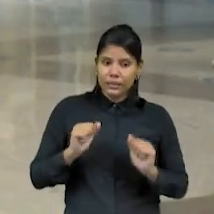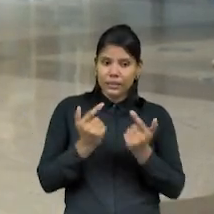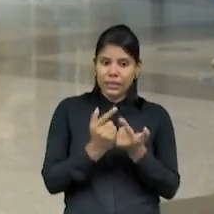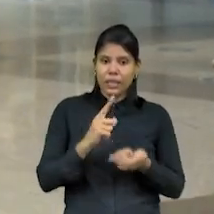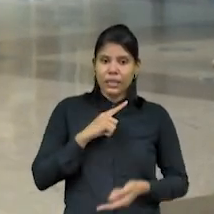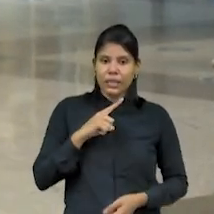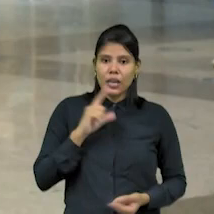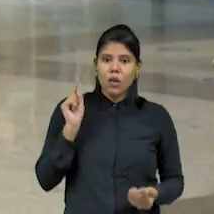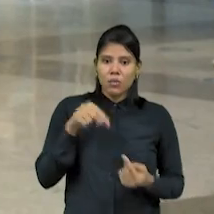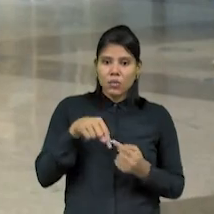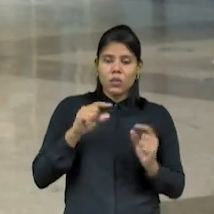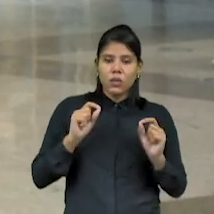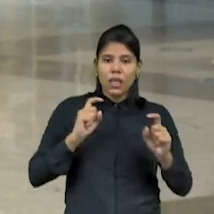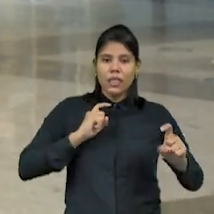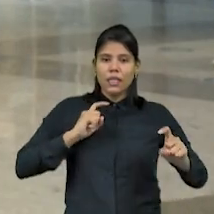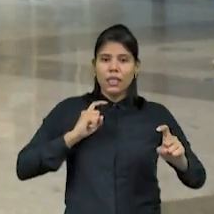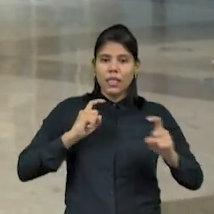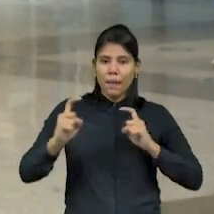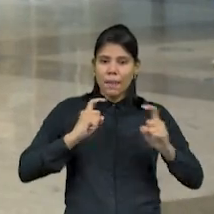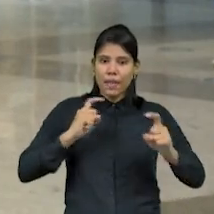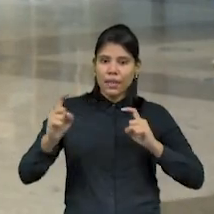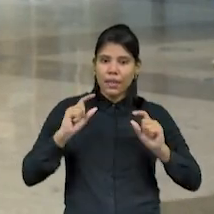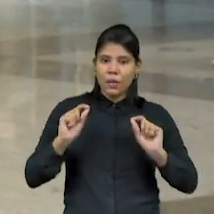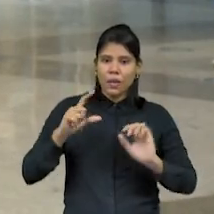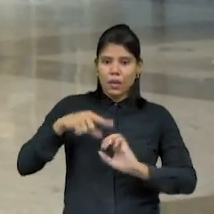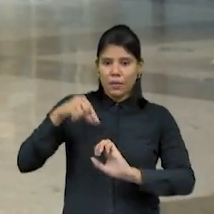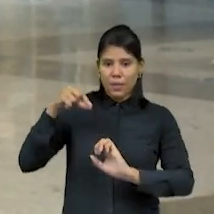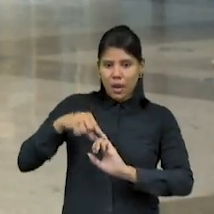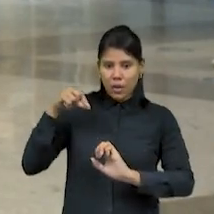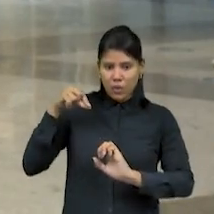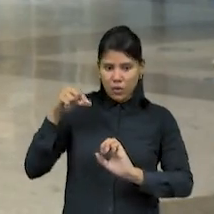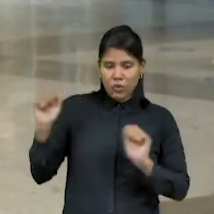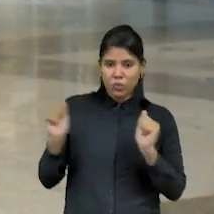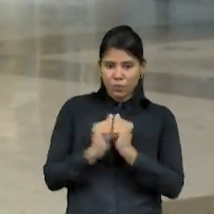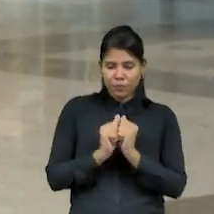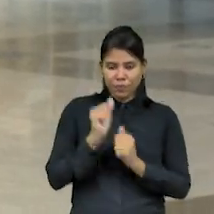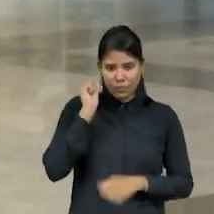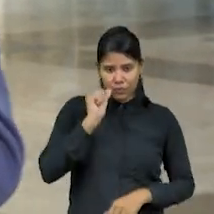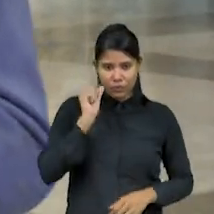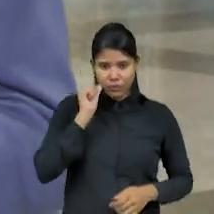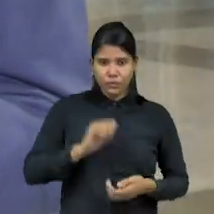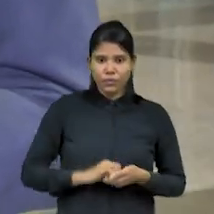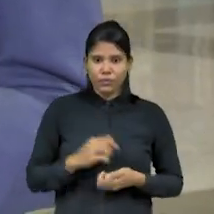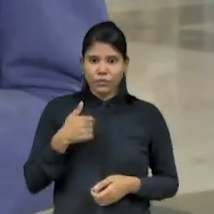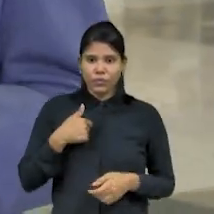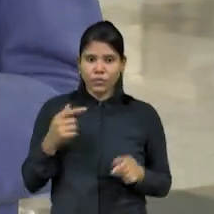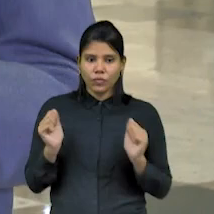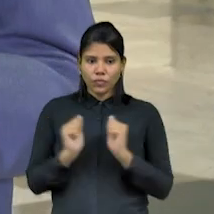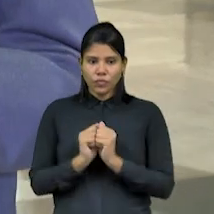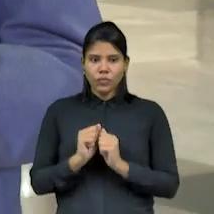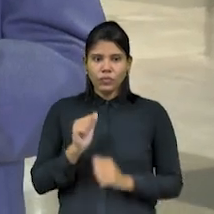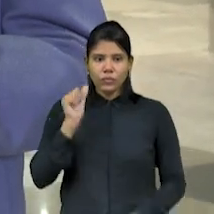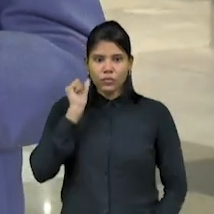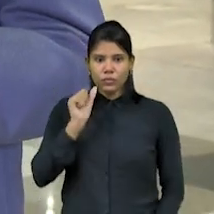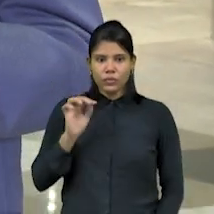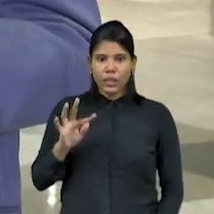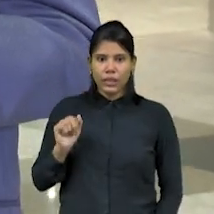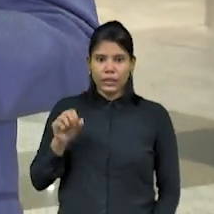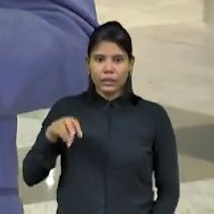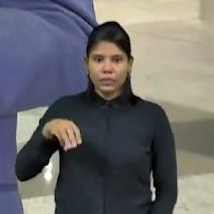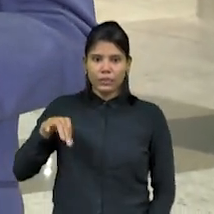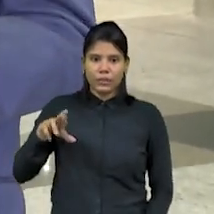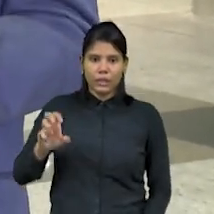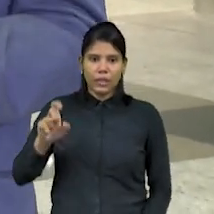debater a questão do empreendedorismo com as mulheres. Eu estou aqui com a Tamir Guimarães, que é da Célula de